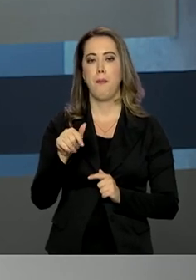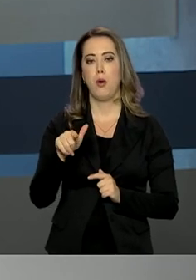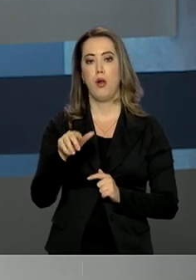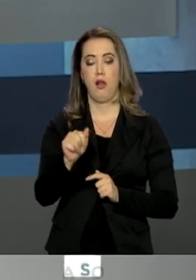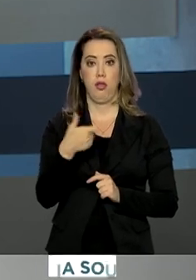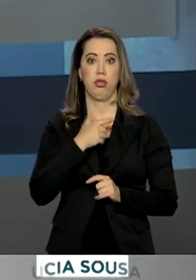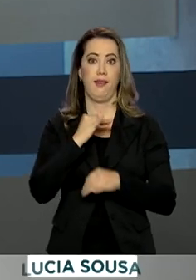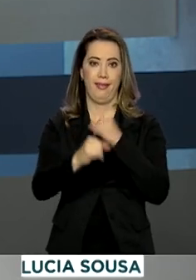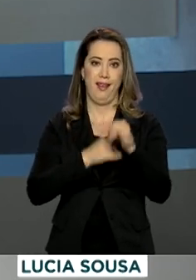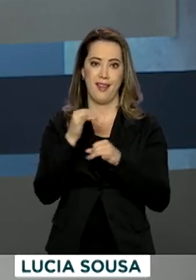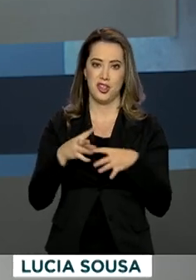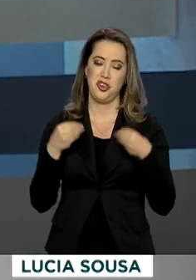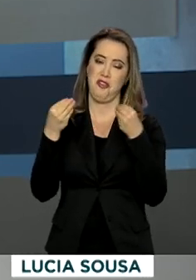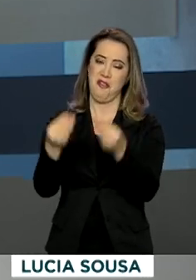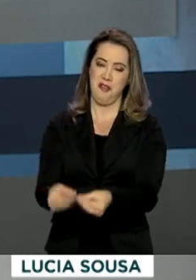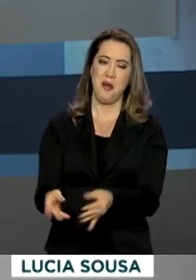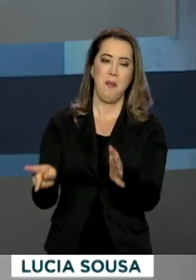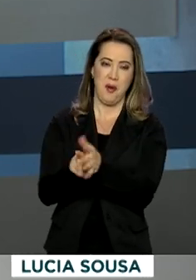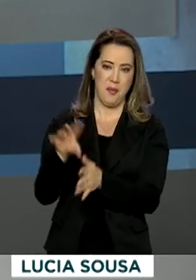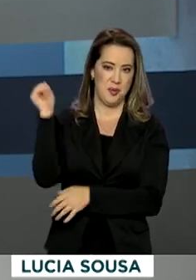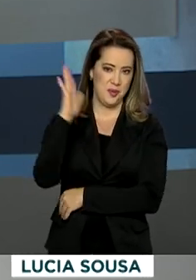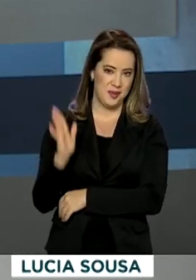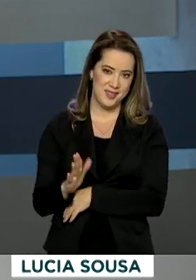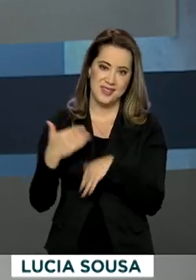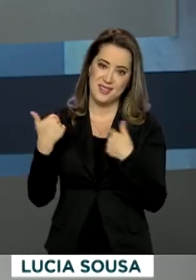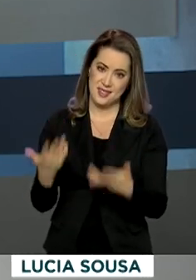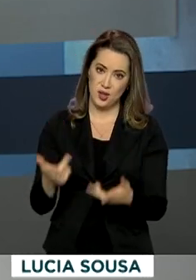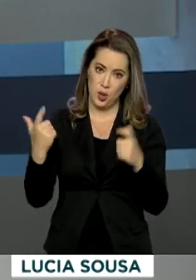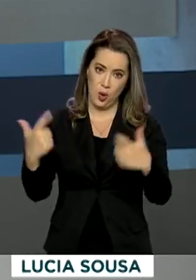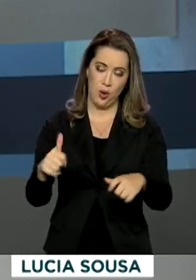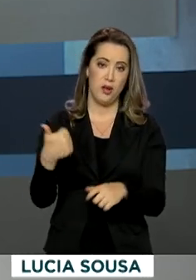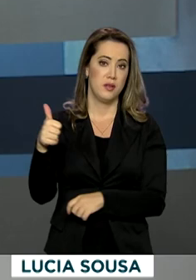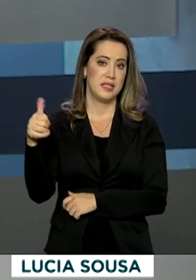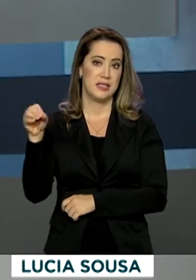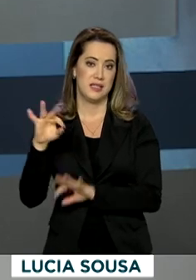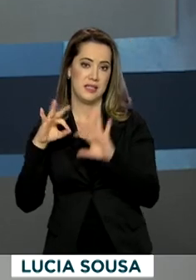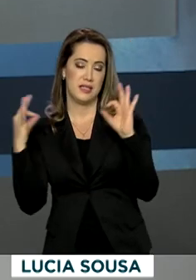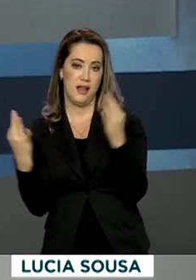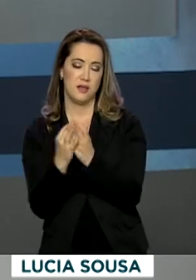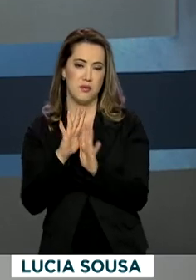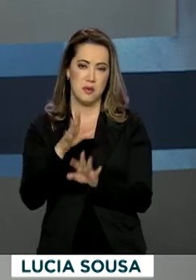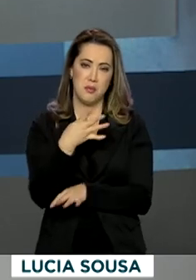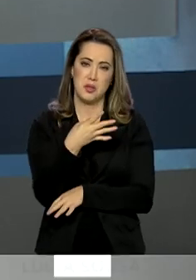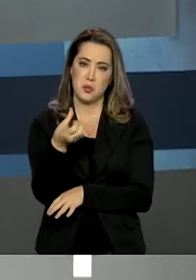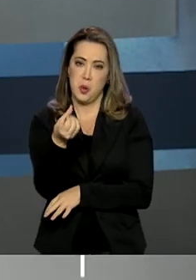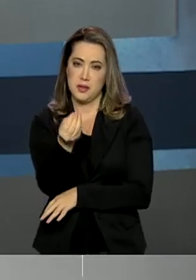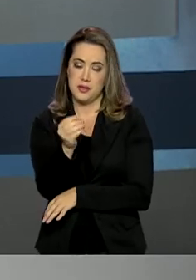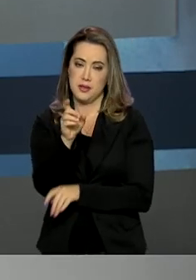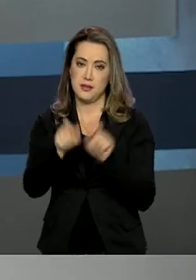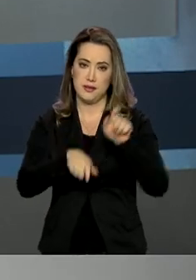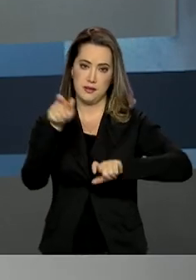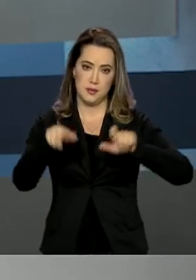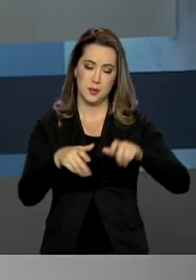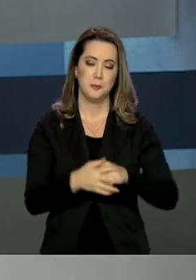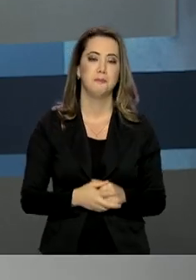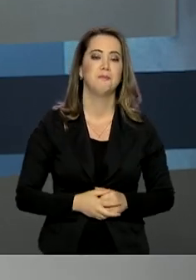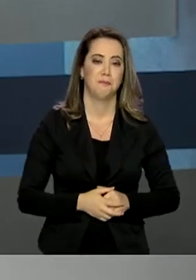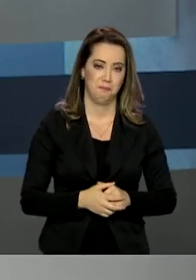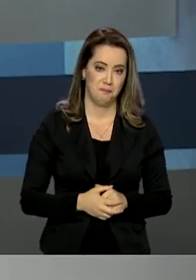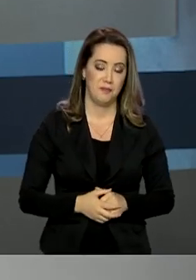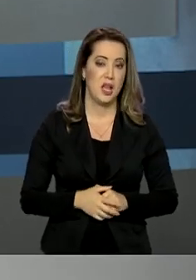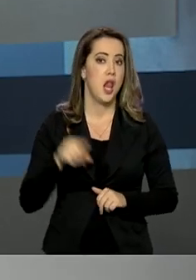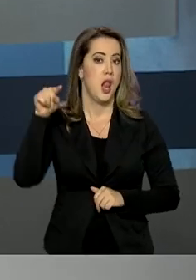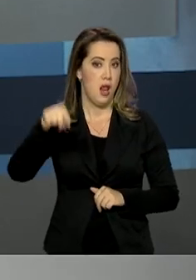internet do programa Wi-Fi Brasil. No local, vivem 110 famílias e cerca de 460 pessoas. No